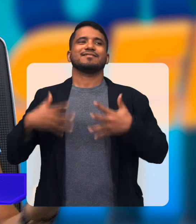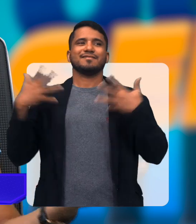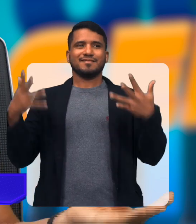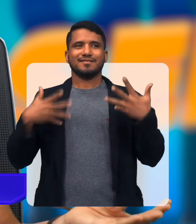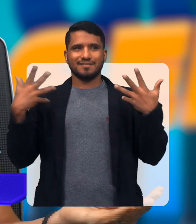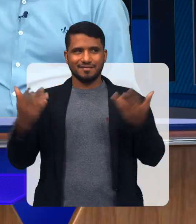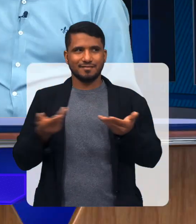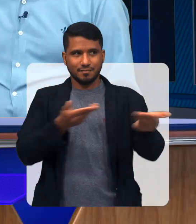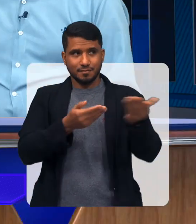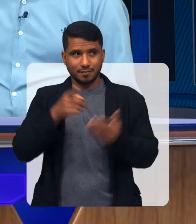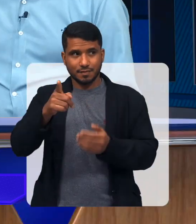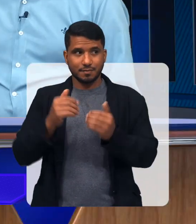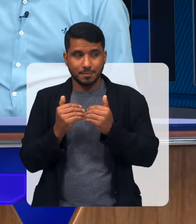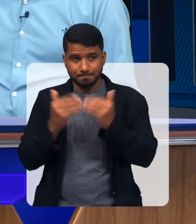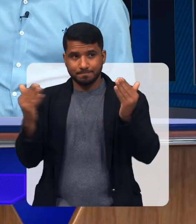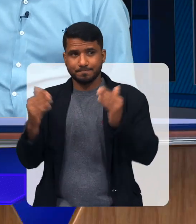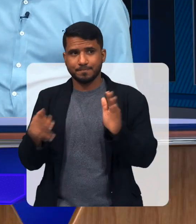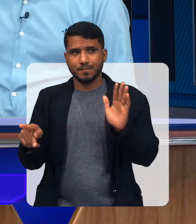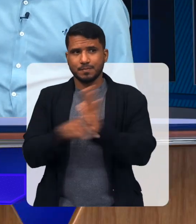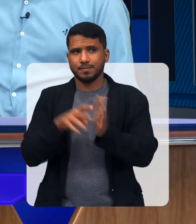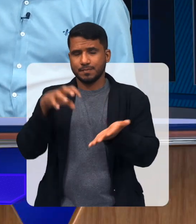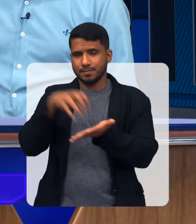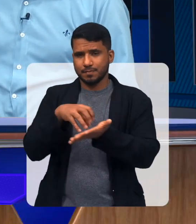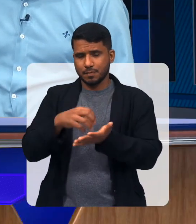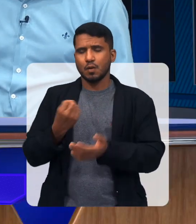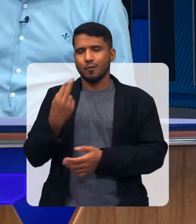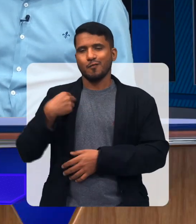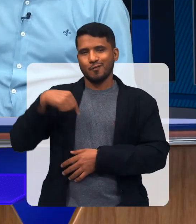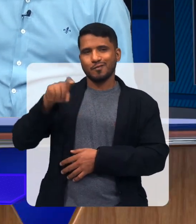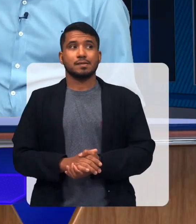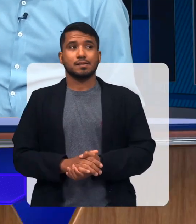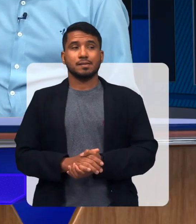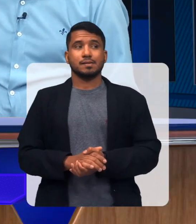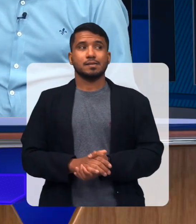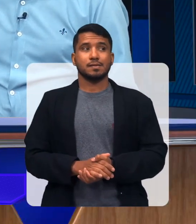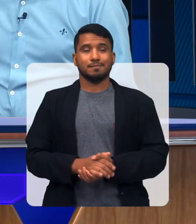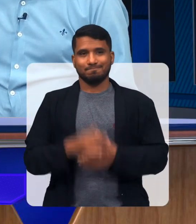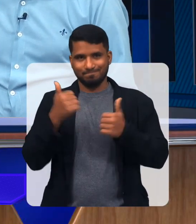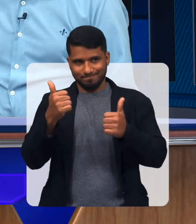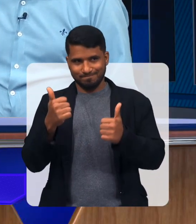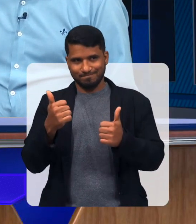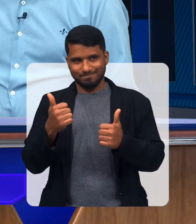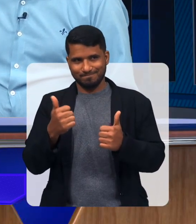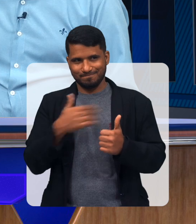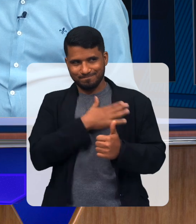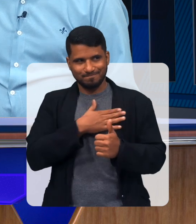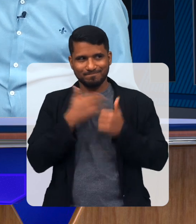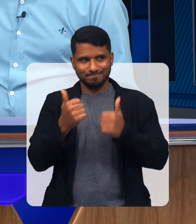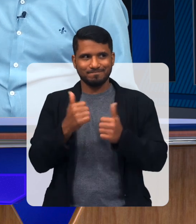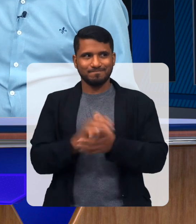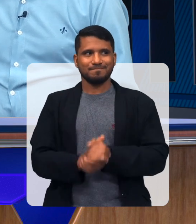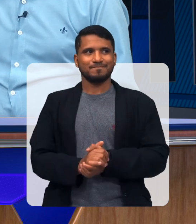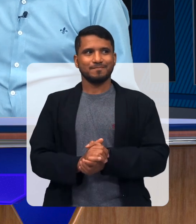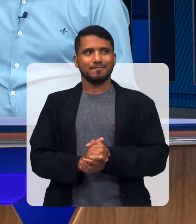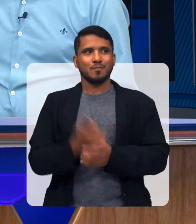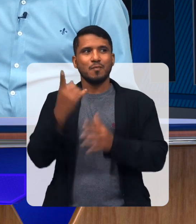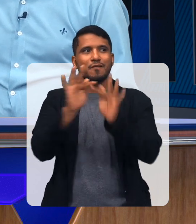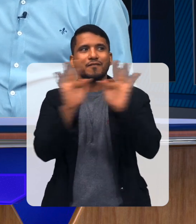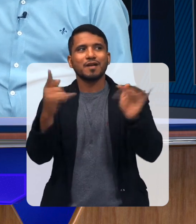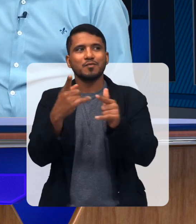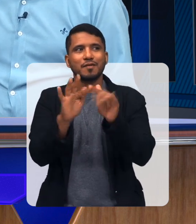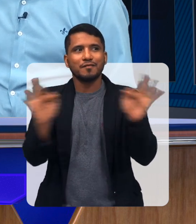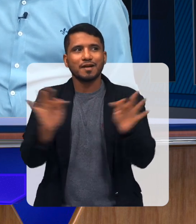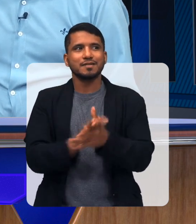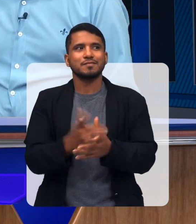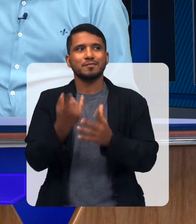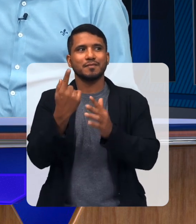Inclusive de lhe convidar Para a inauguração Ótimo Estarei lá com o maior prazer Valeu a pena? Com certeza Uma frase Valeu a